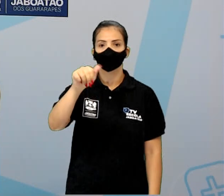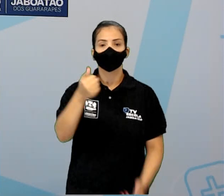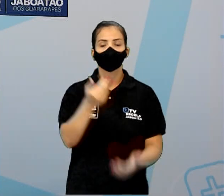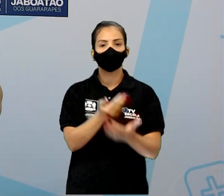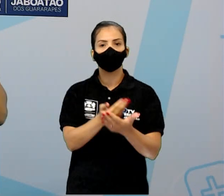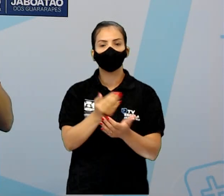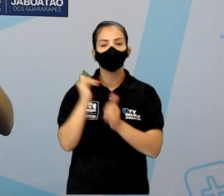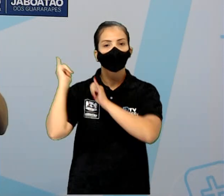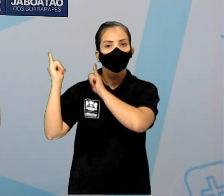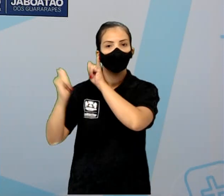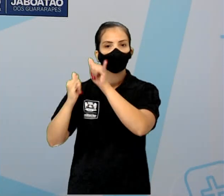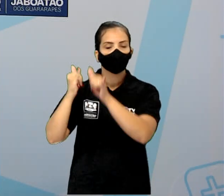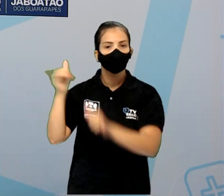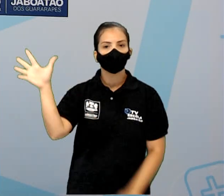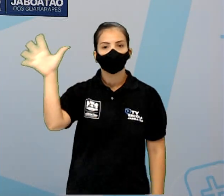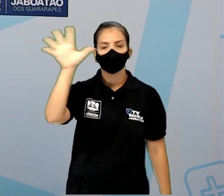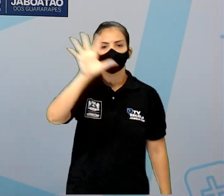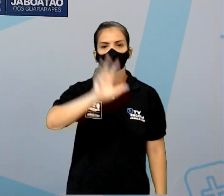africanas, vocês vão amar.